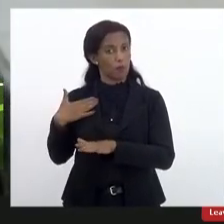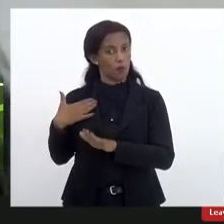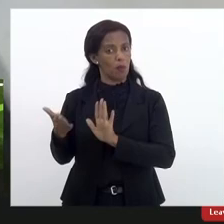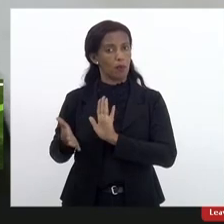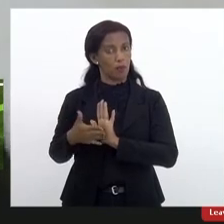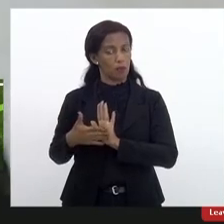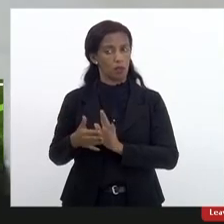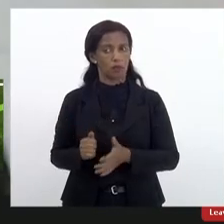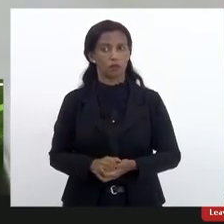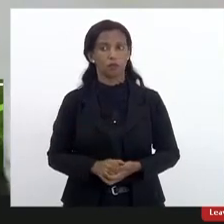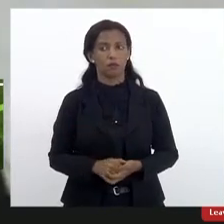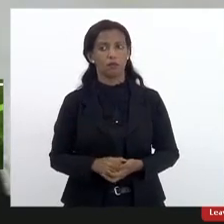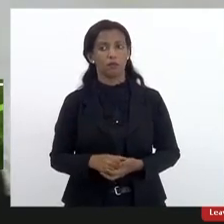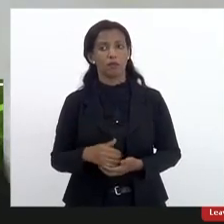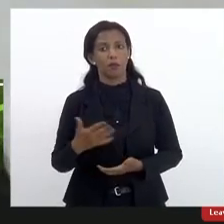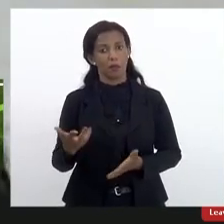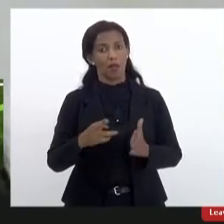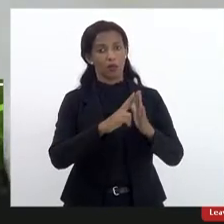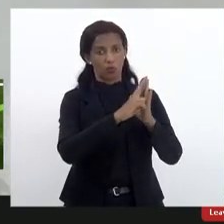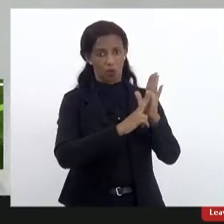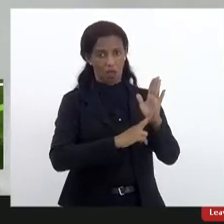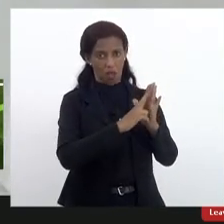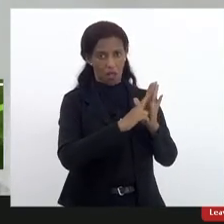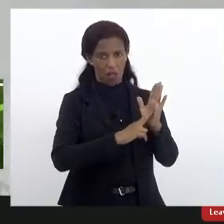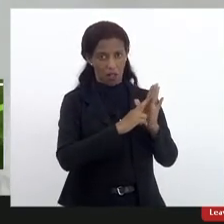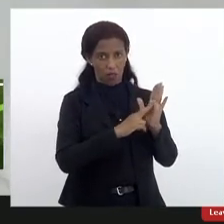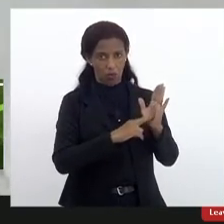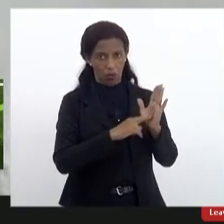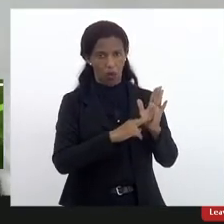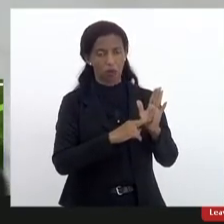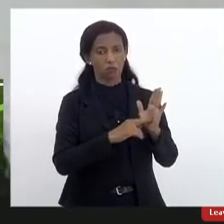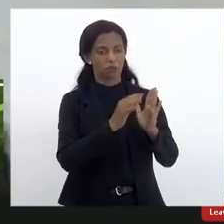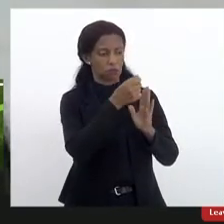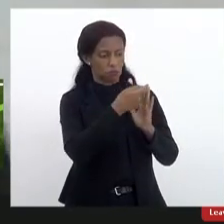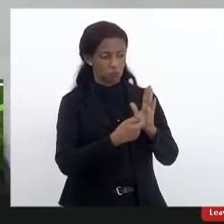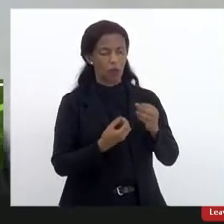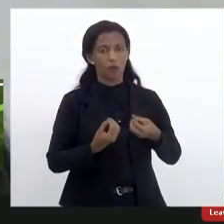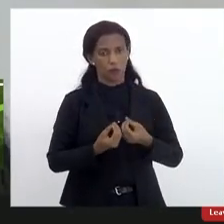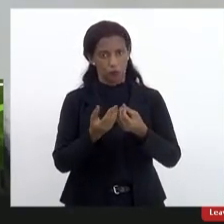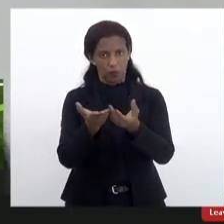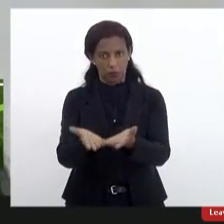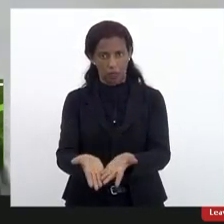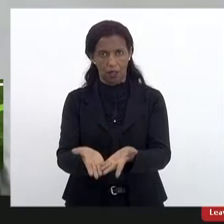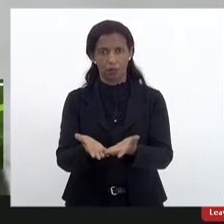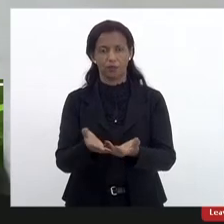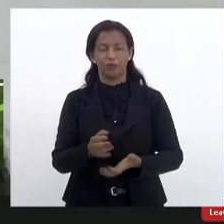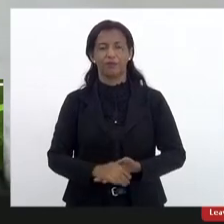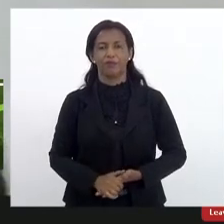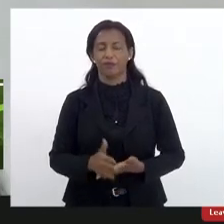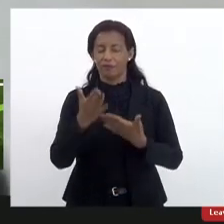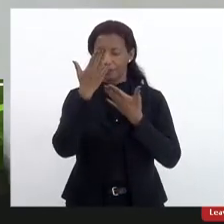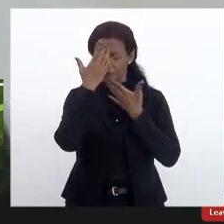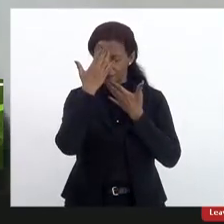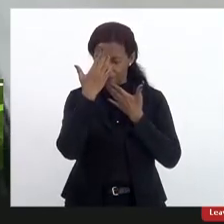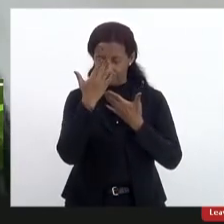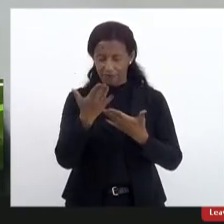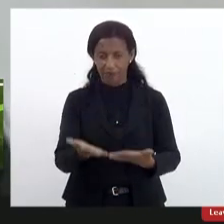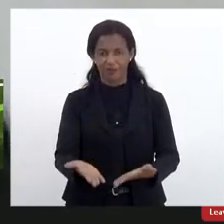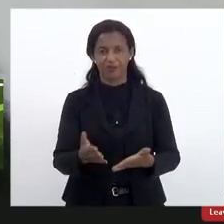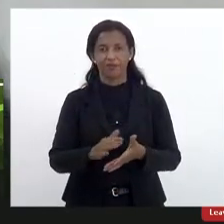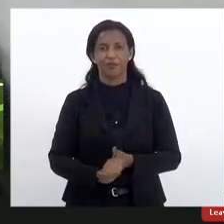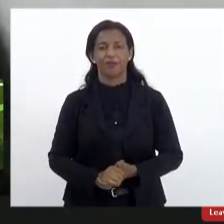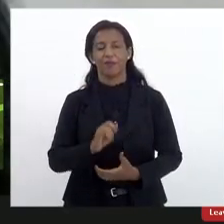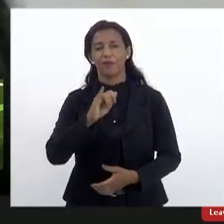mas o nosso relatório ele foi devidamente entregue tá bom eu quero agradecer imensamente